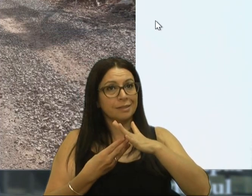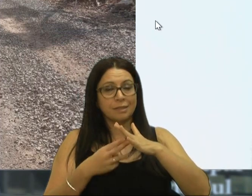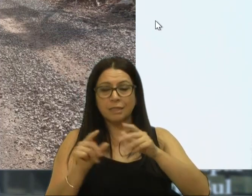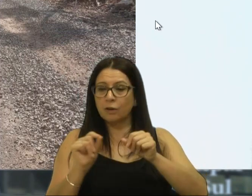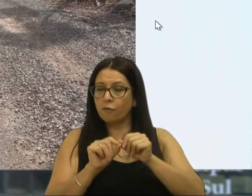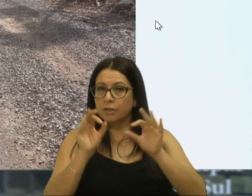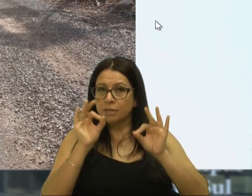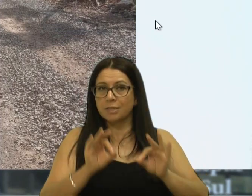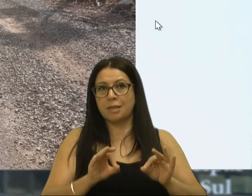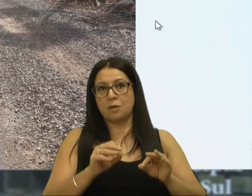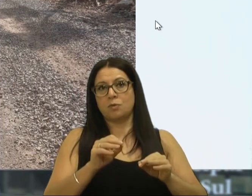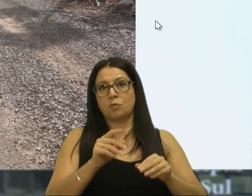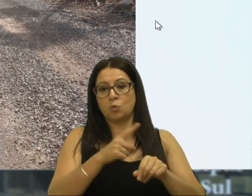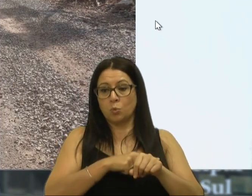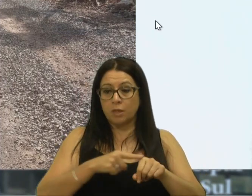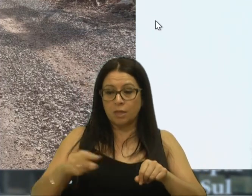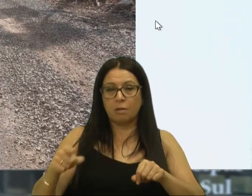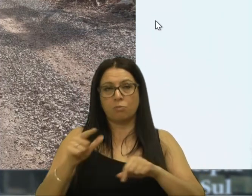cumpriu os prazos.